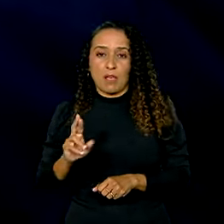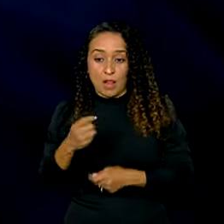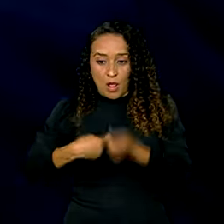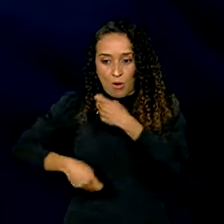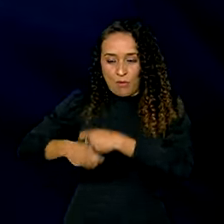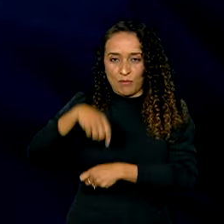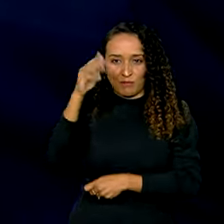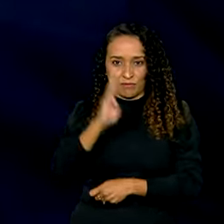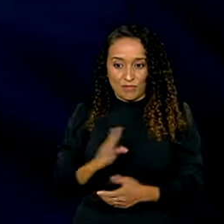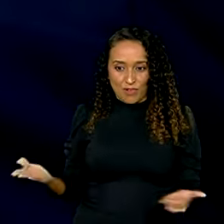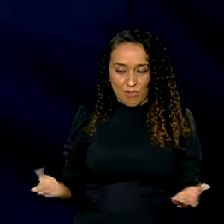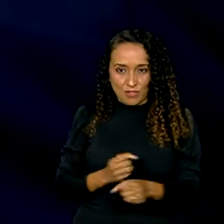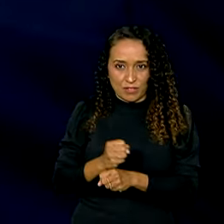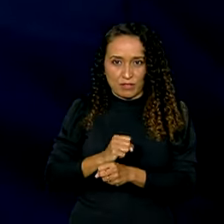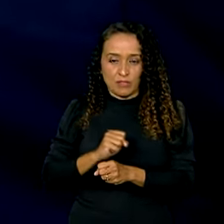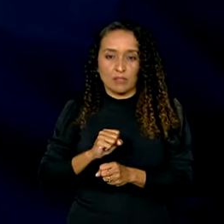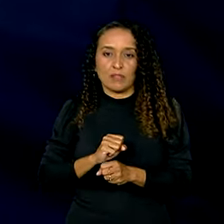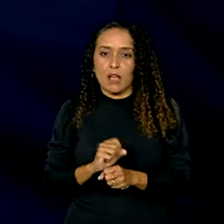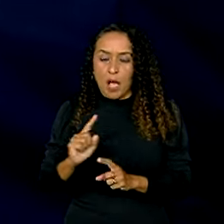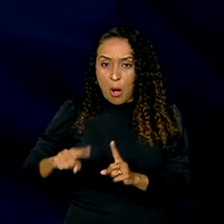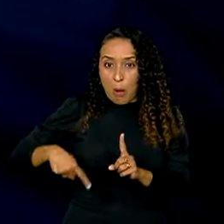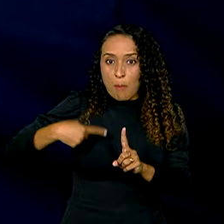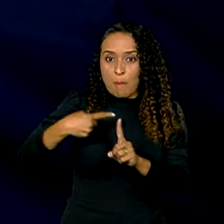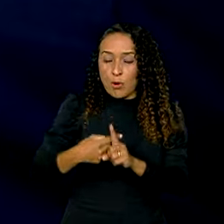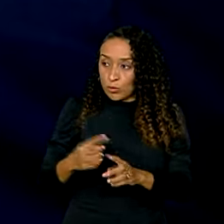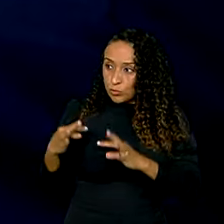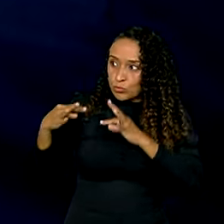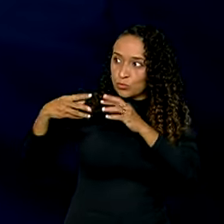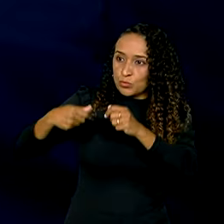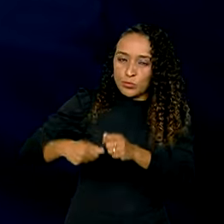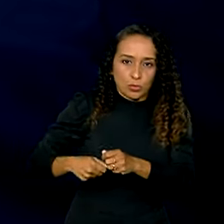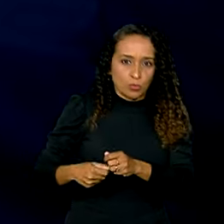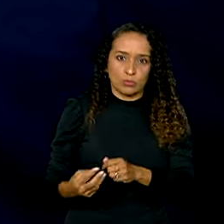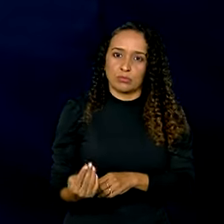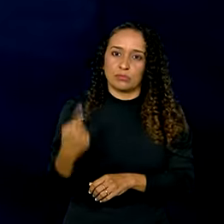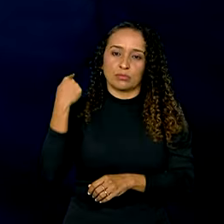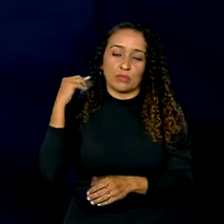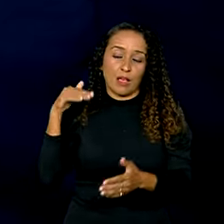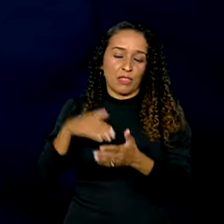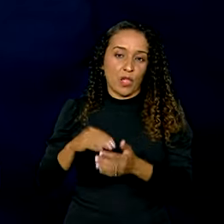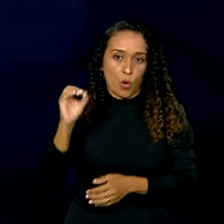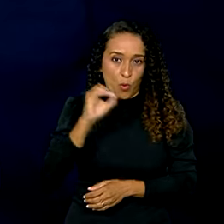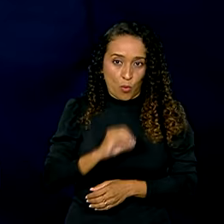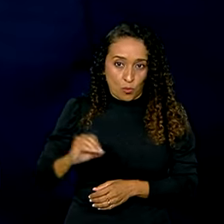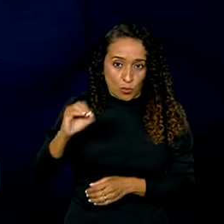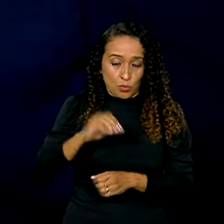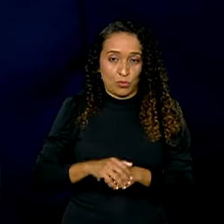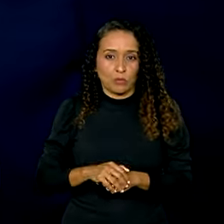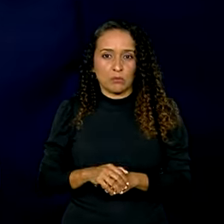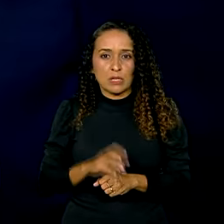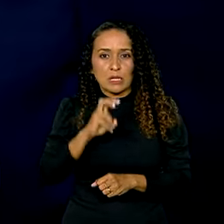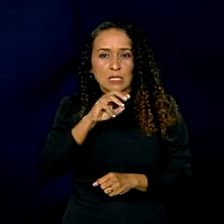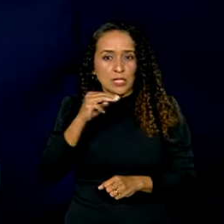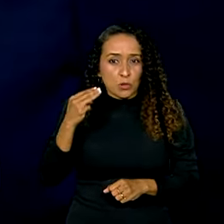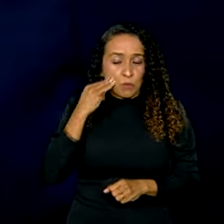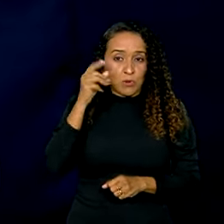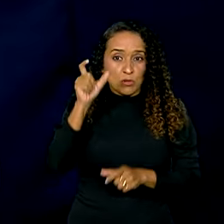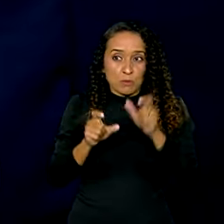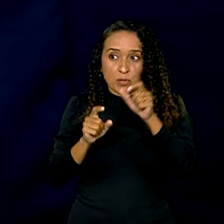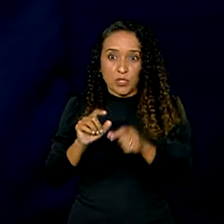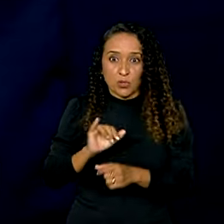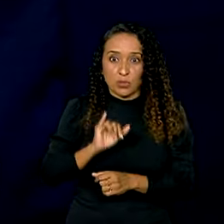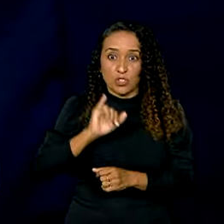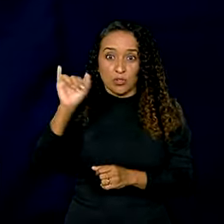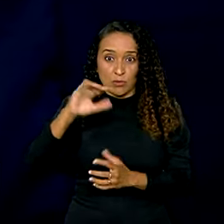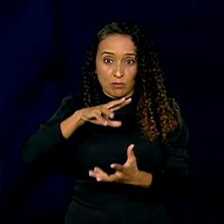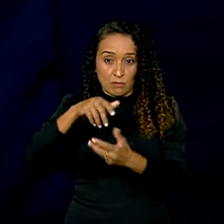este ano, sendo o maior valor de toda a série histórica, até outubro. 5 milhões de estrangeiros vieram ao